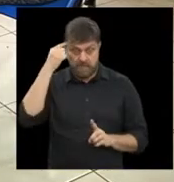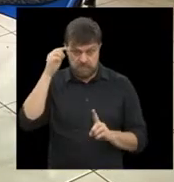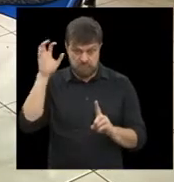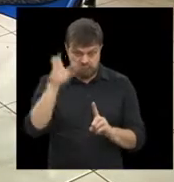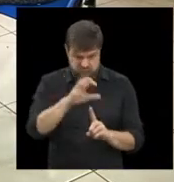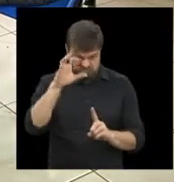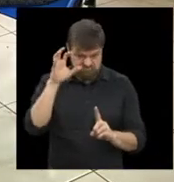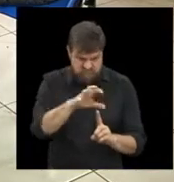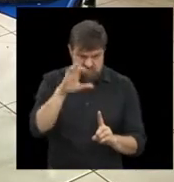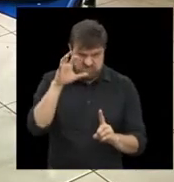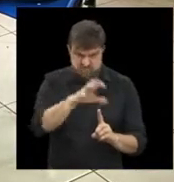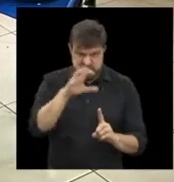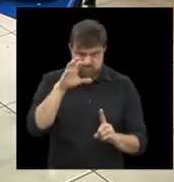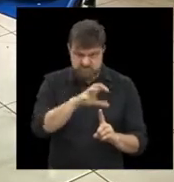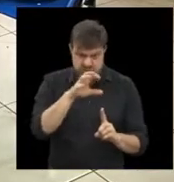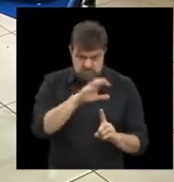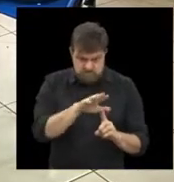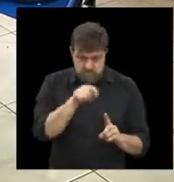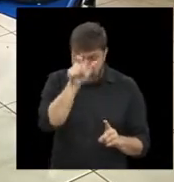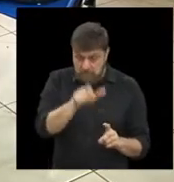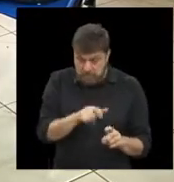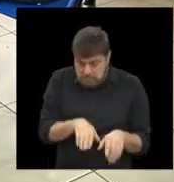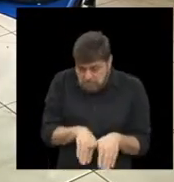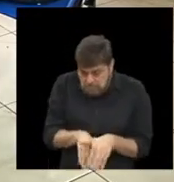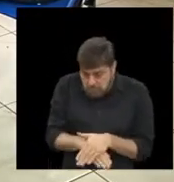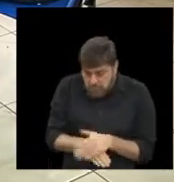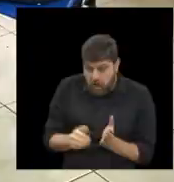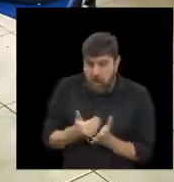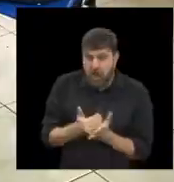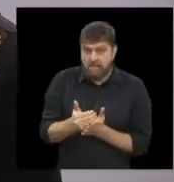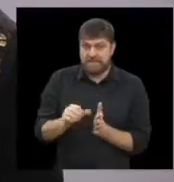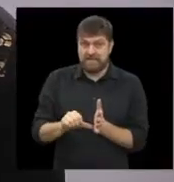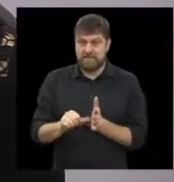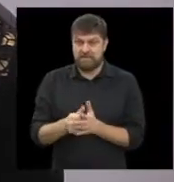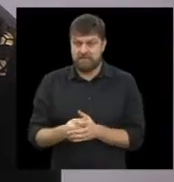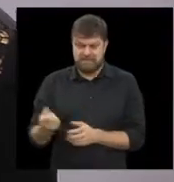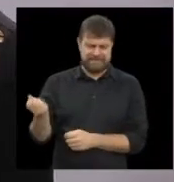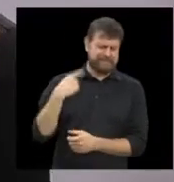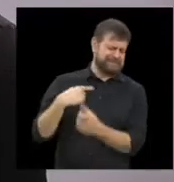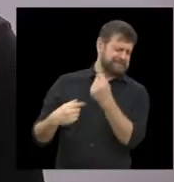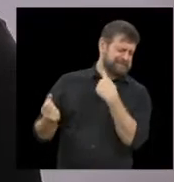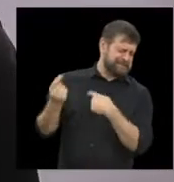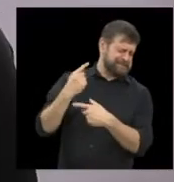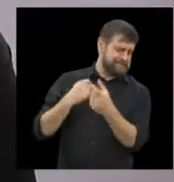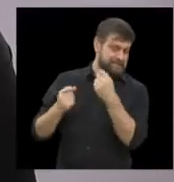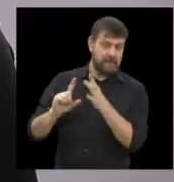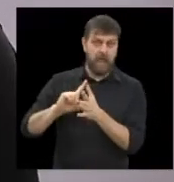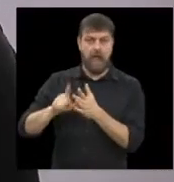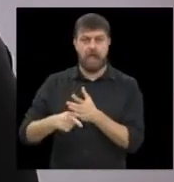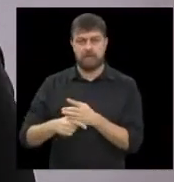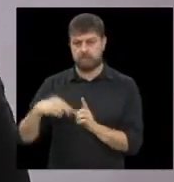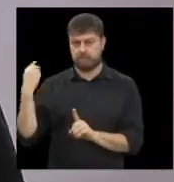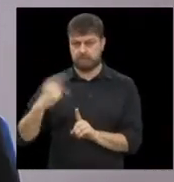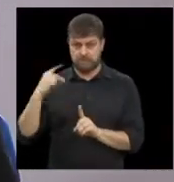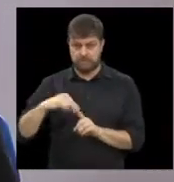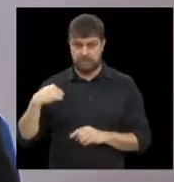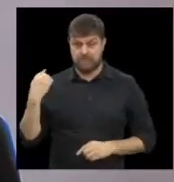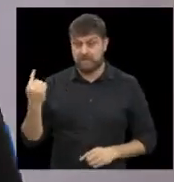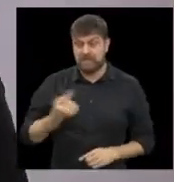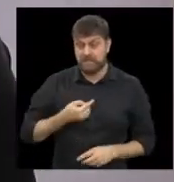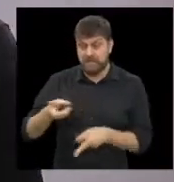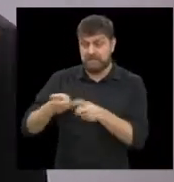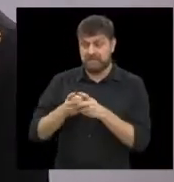É maior do que a violência física? Porque ela começa muitas vezes por aí, né. Então, são o que nós chamamos de relacionamentos